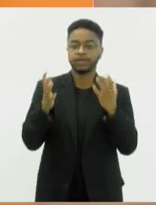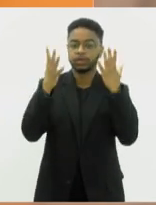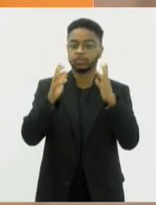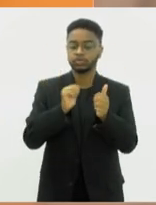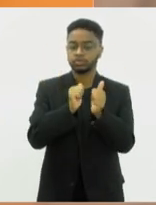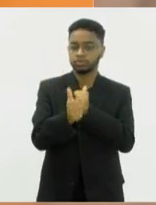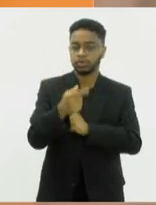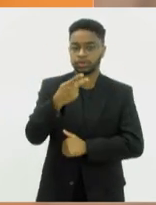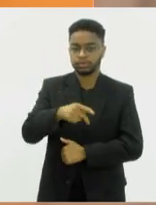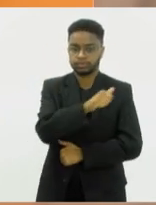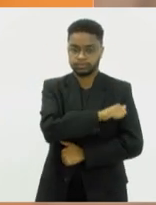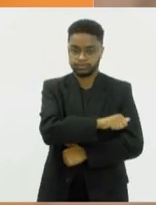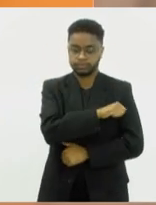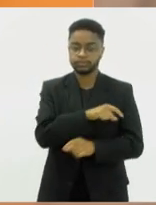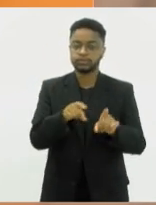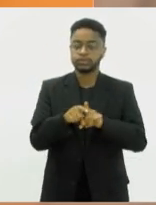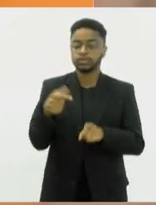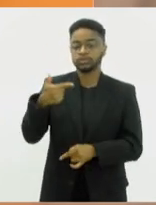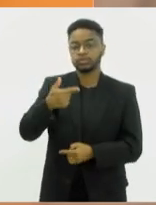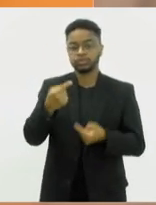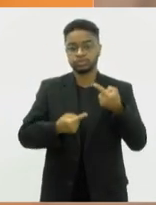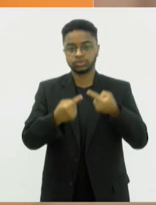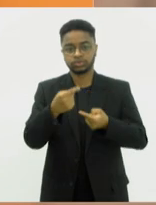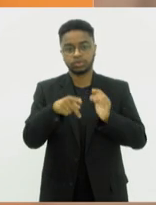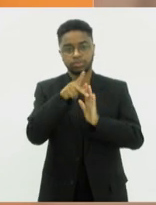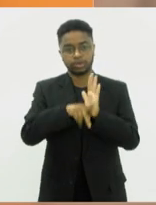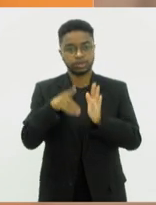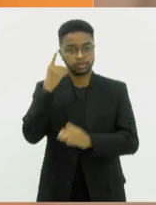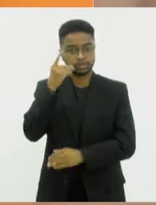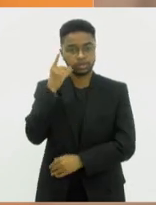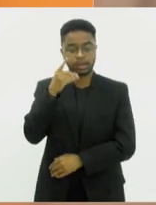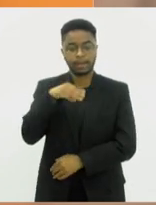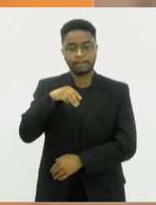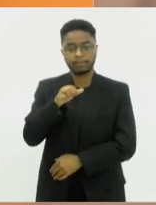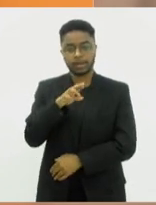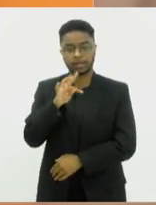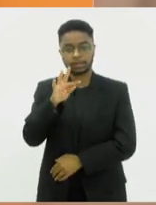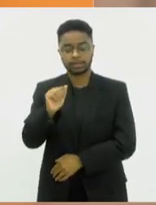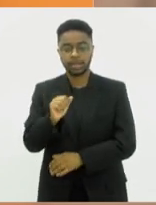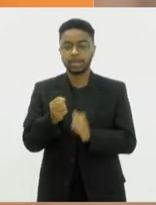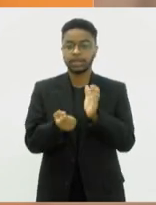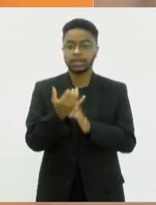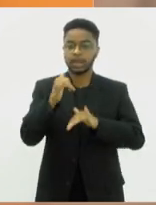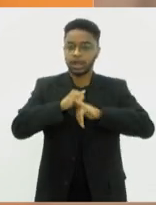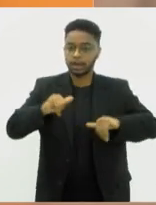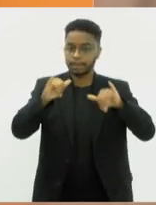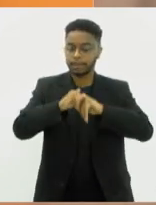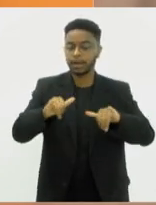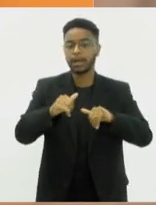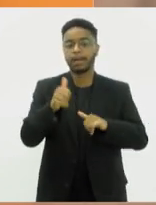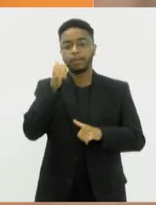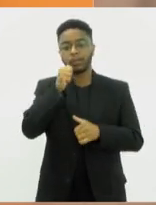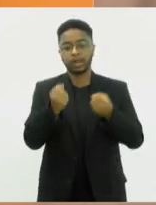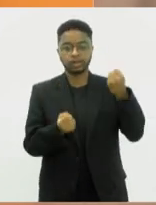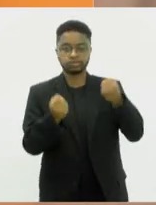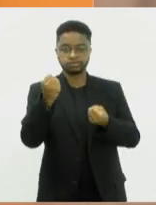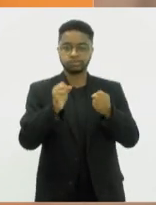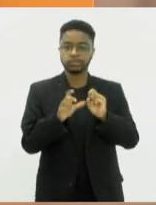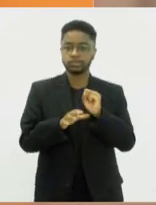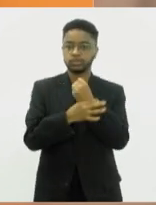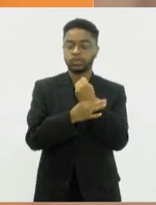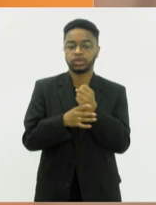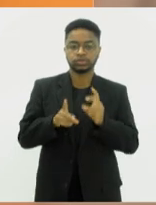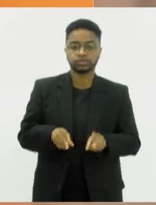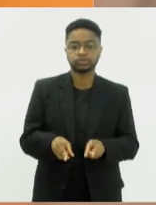discussão, o projeto da deputada Marta Rocha, que cria a campanha Mulher no Volante, Segurança Constante, contra o